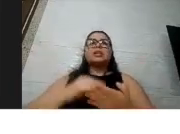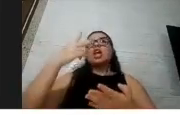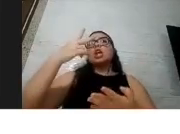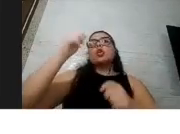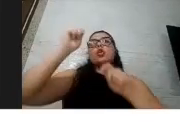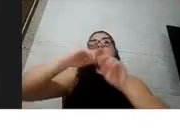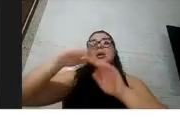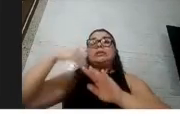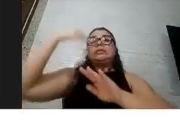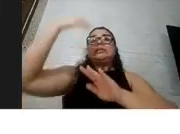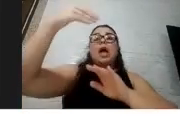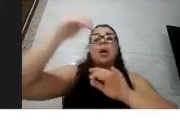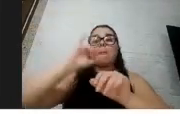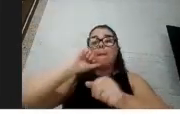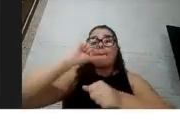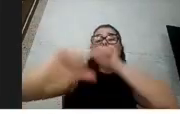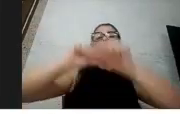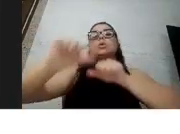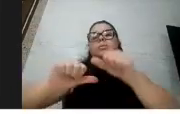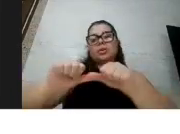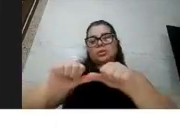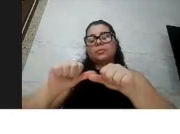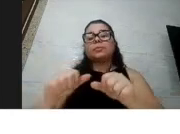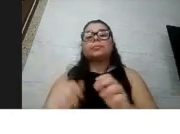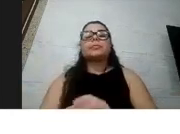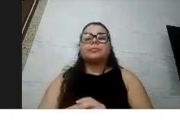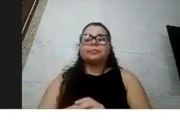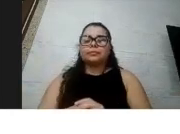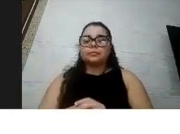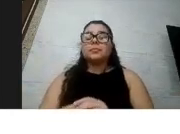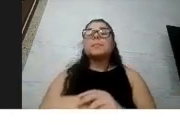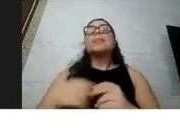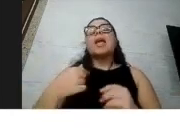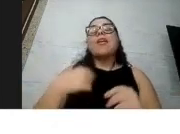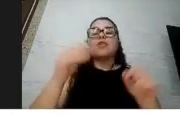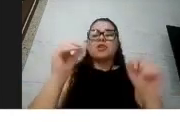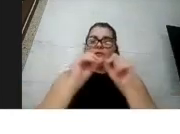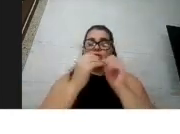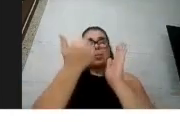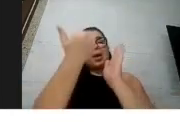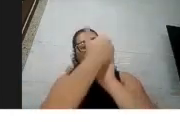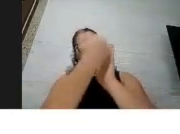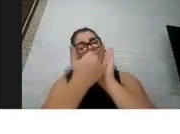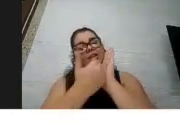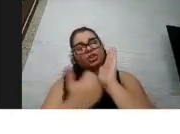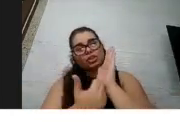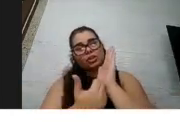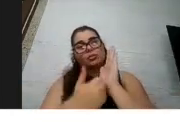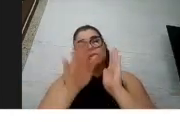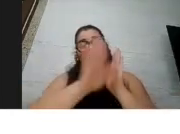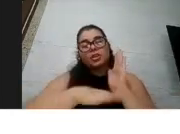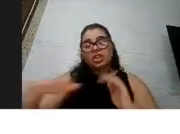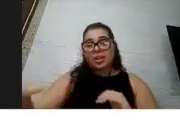principalmente, por exemplo, aqui, que eu fiz uma listinha aqui em relação às crianças, né, crianças em geral,